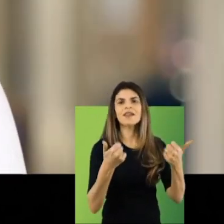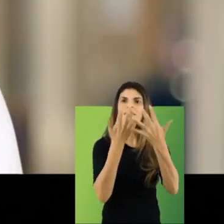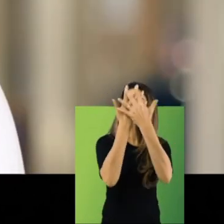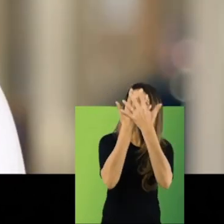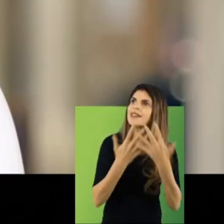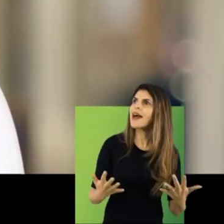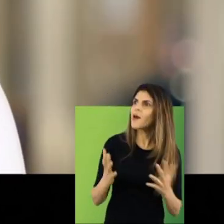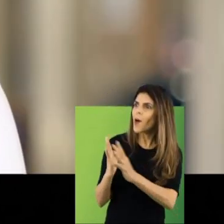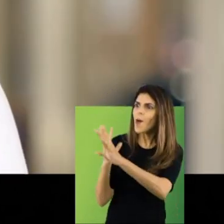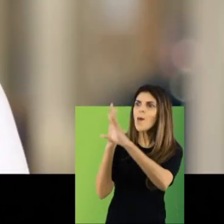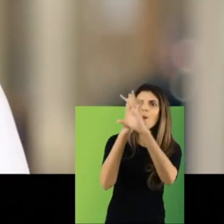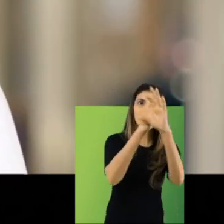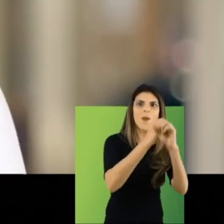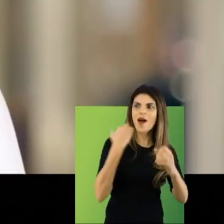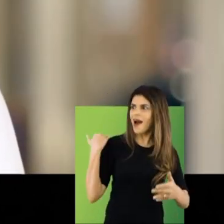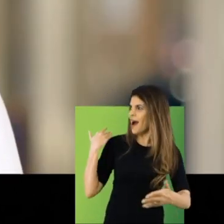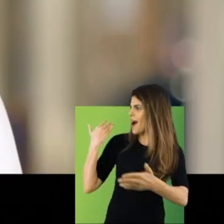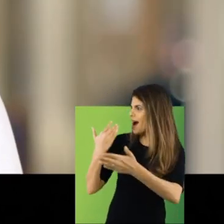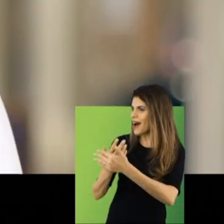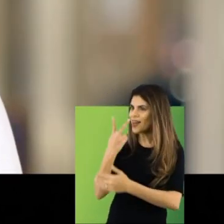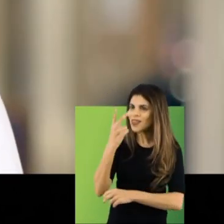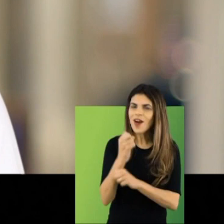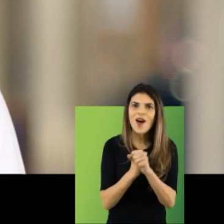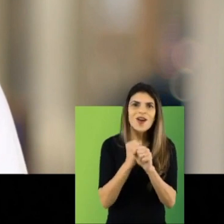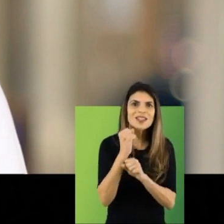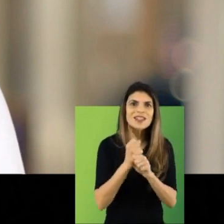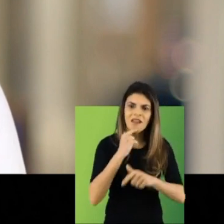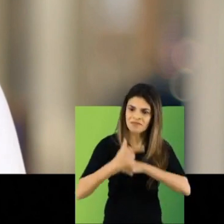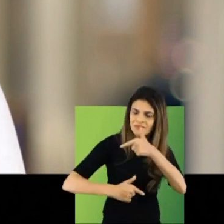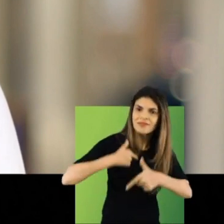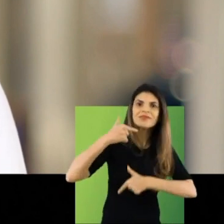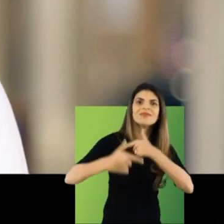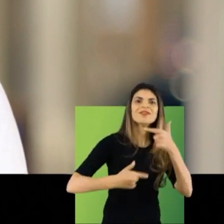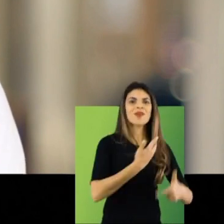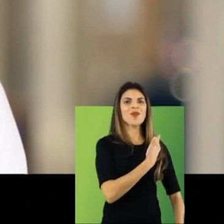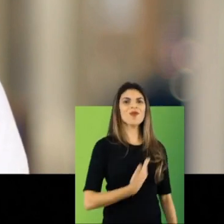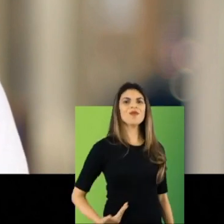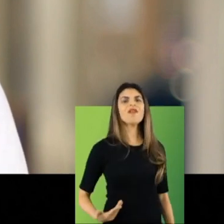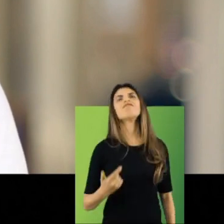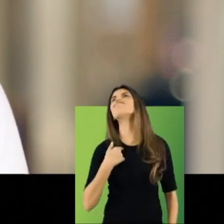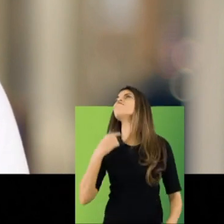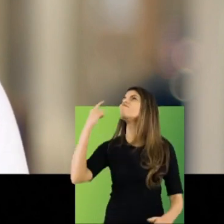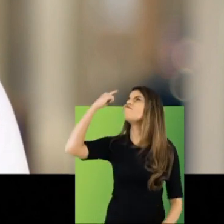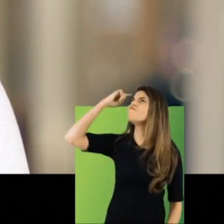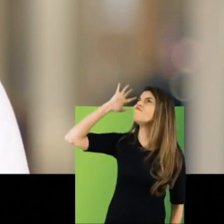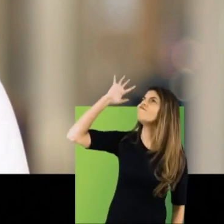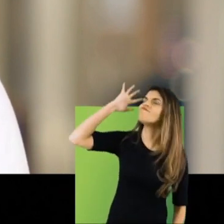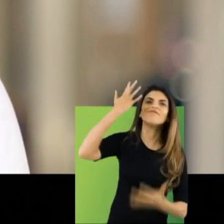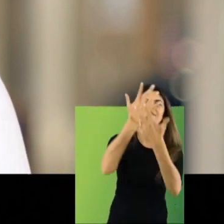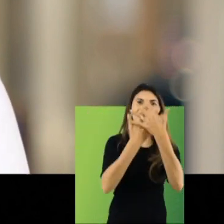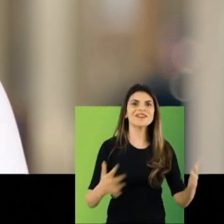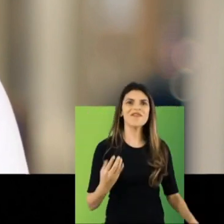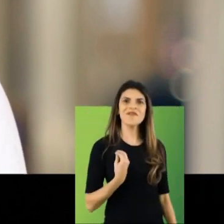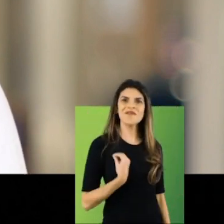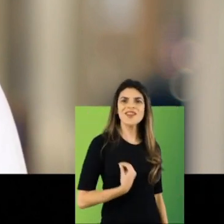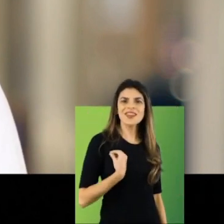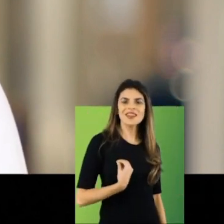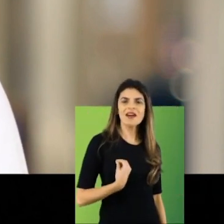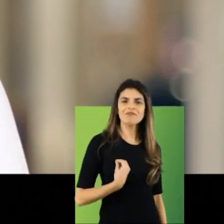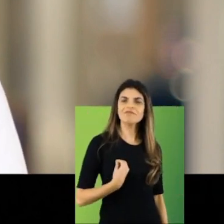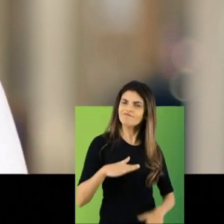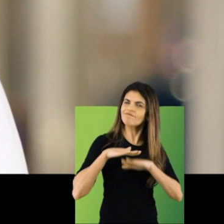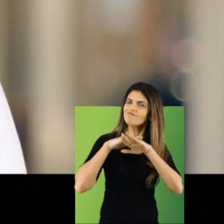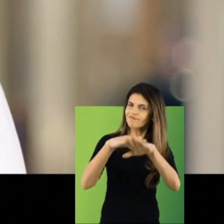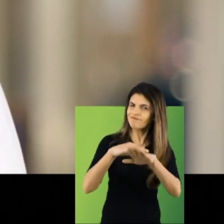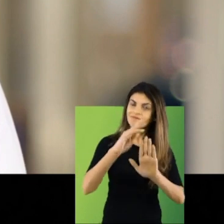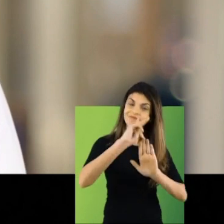quando eu celebro os números desses meus dois anos de governo, eu na verdade estou celebrando a vida. É como eu tenho dito,